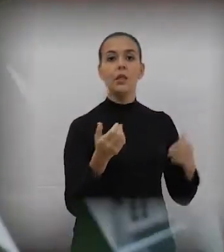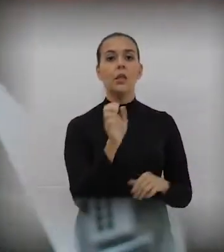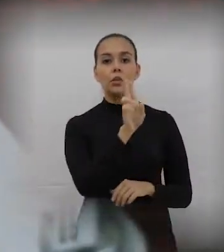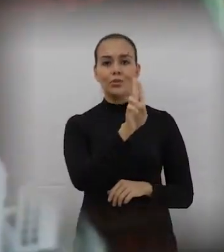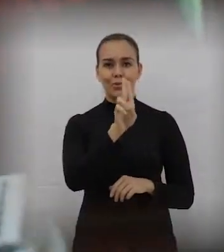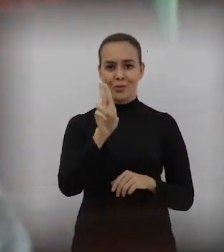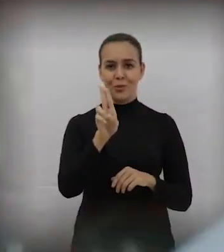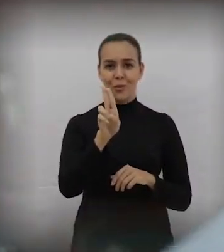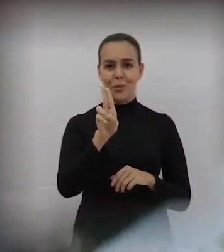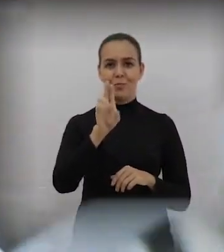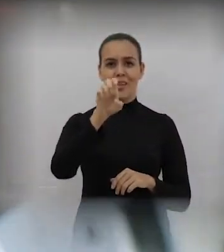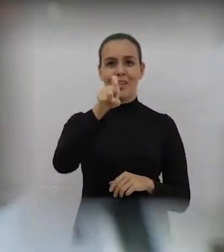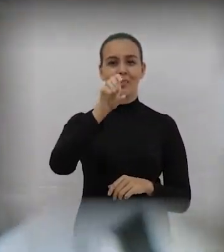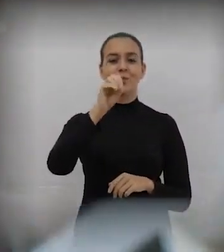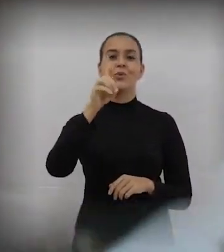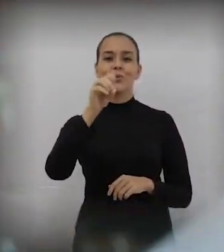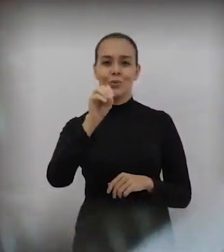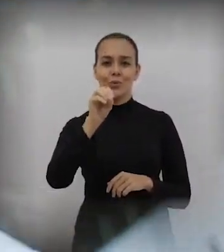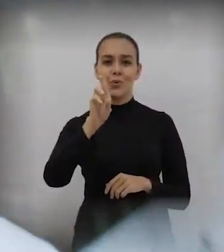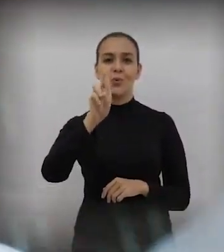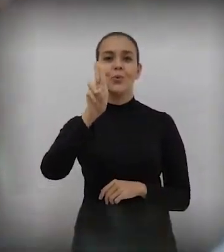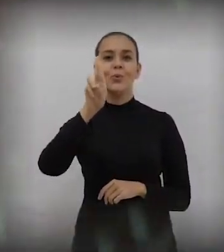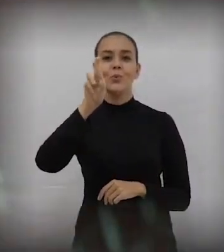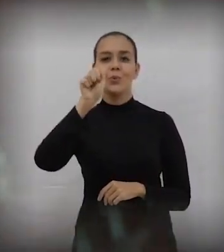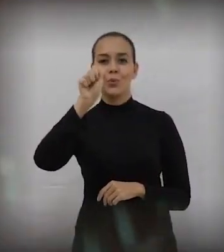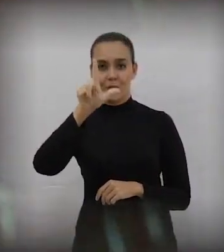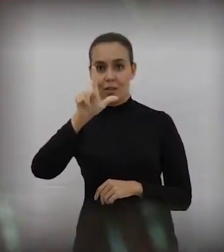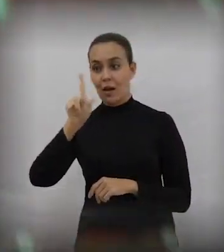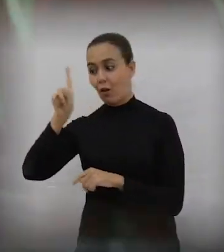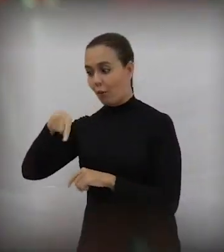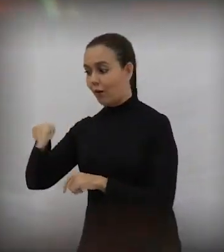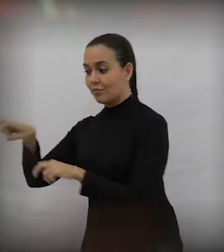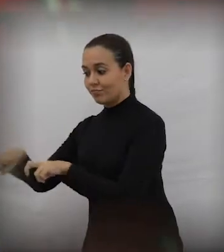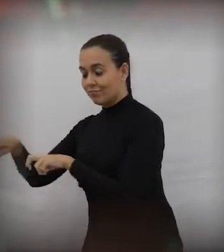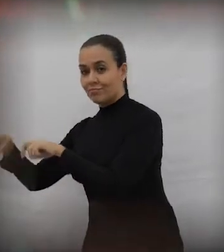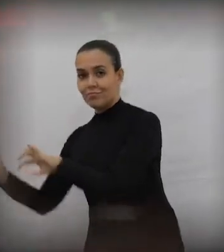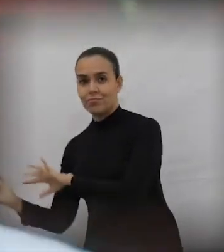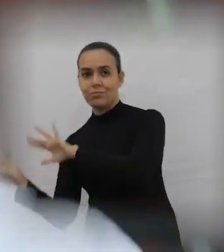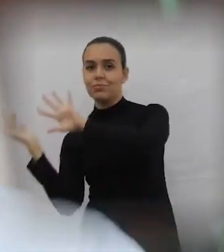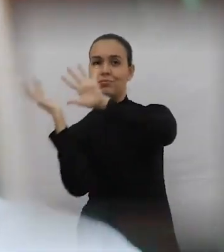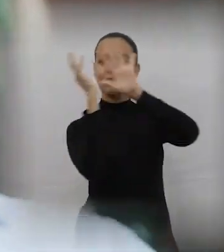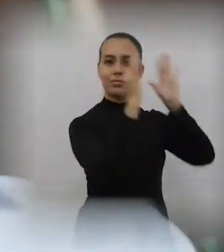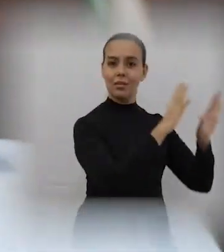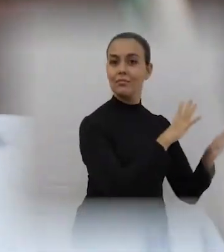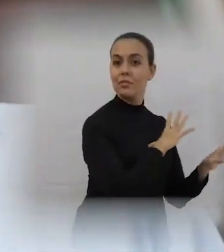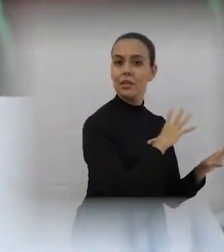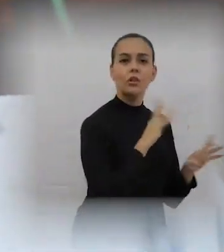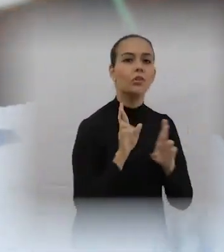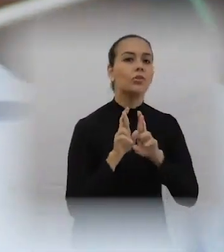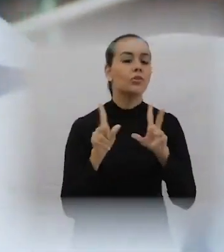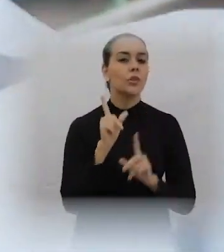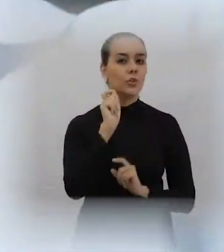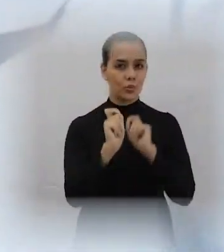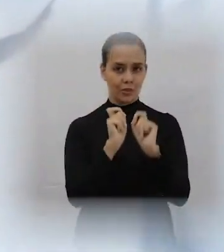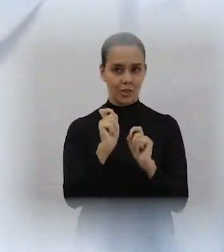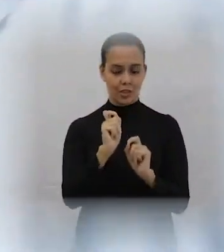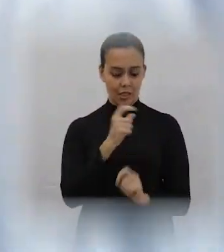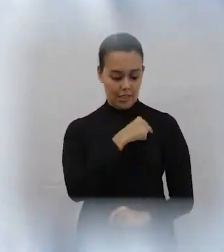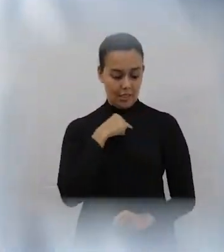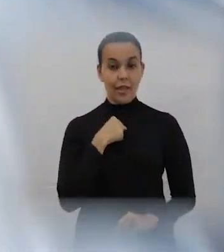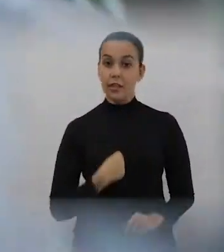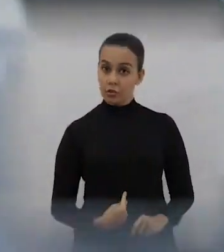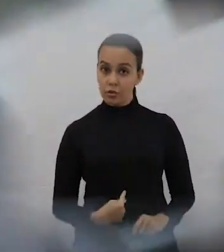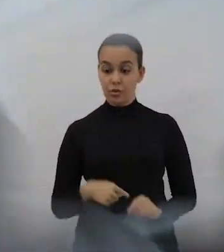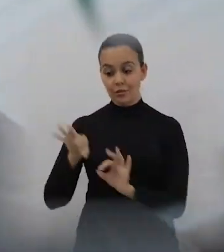Sudeste, do campo para a cidade. A grande diferença é que lá na China isso é feito de forma planejada, né? E isso muda bastante as coisas.